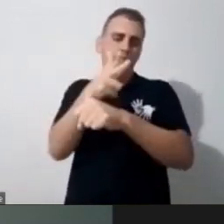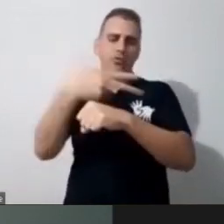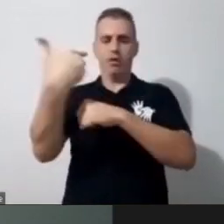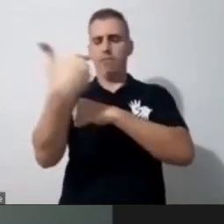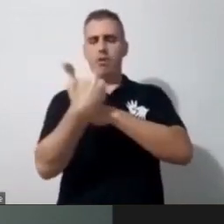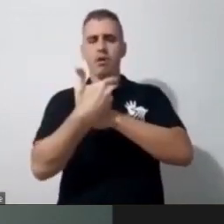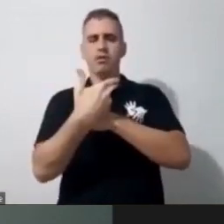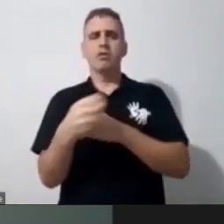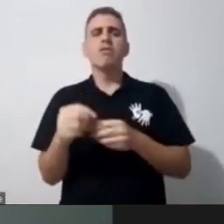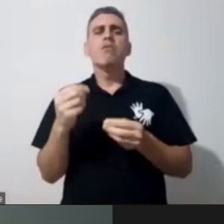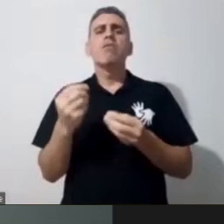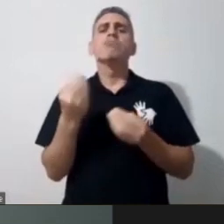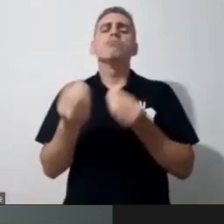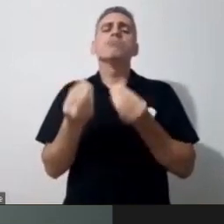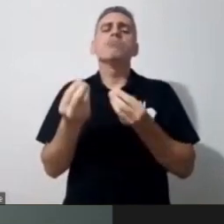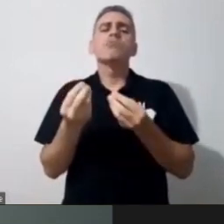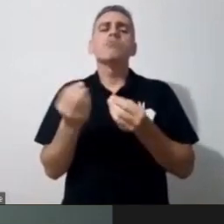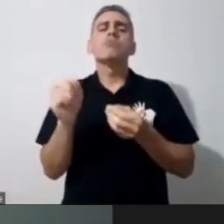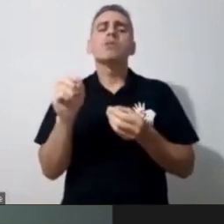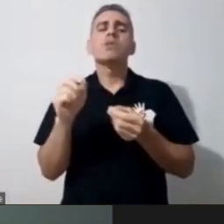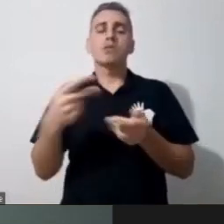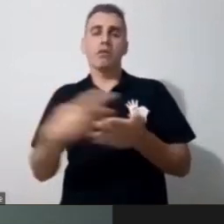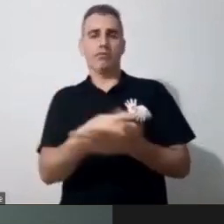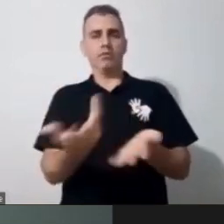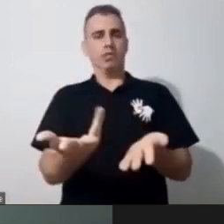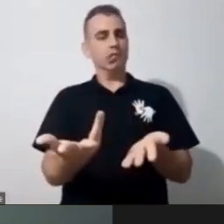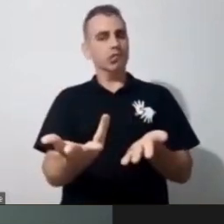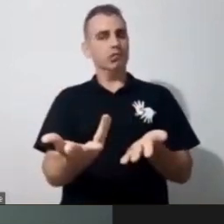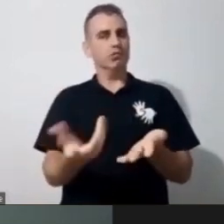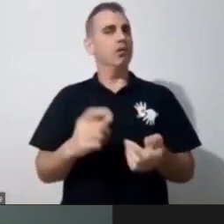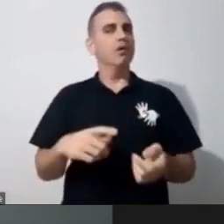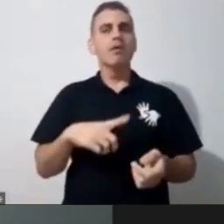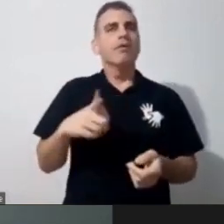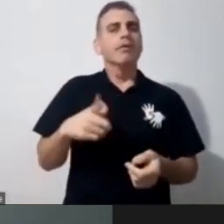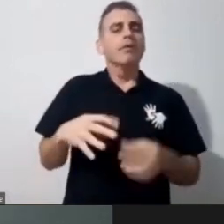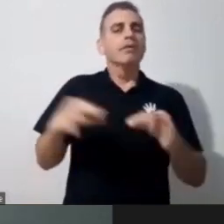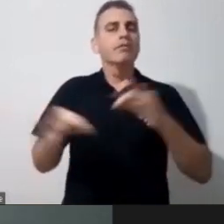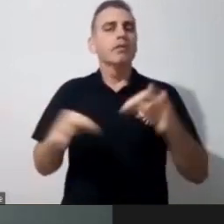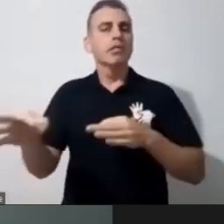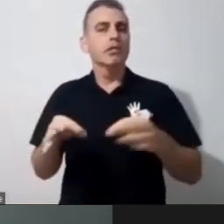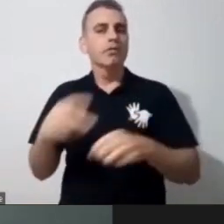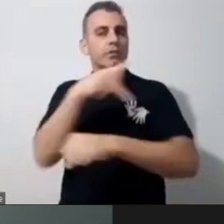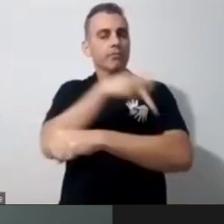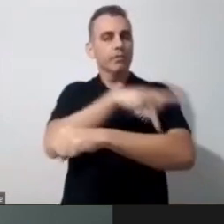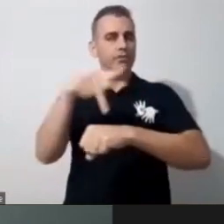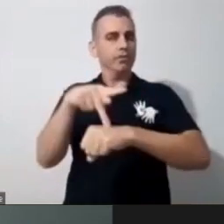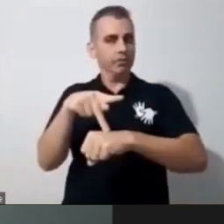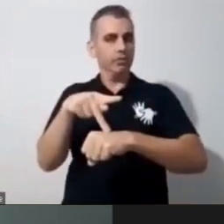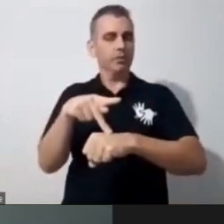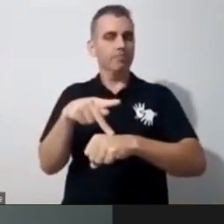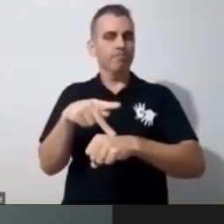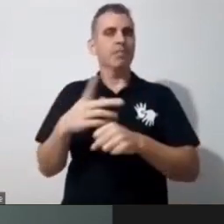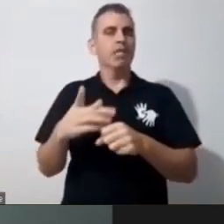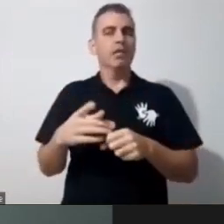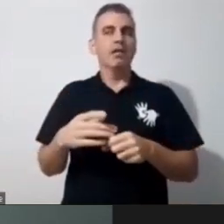vezes, essa conexão não é planejamento pedagógico, né, é mais uma escuta, eu acho que a escuta é que vai